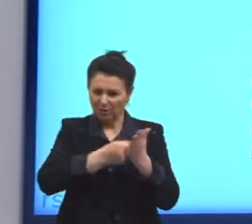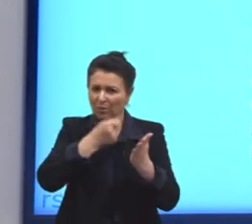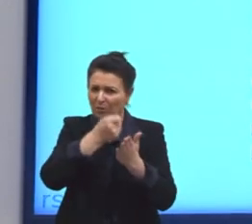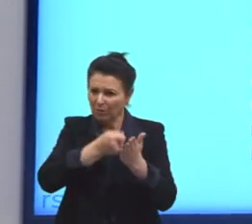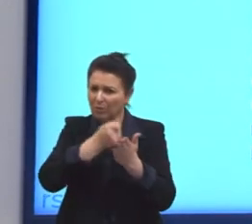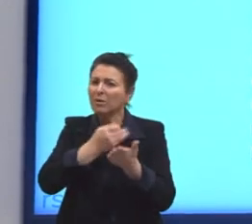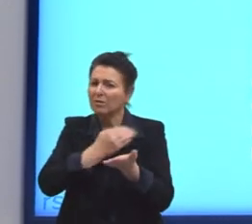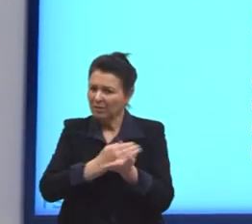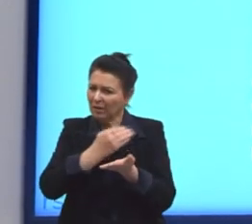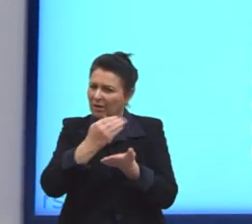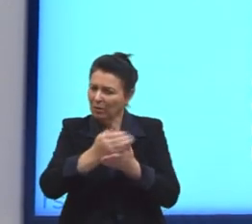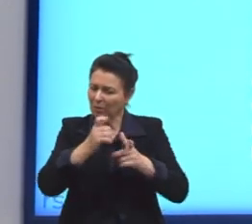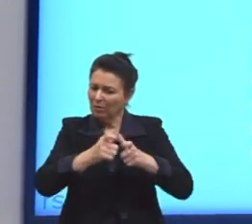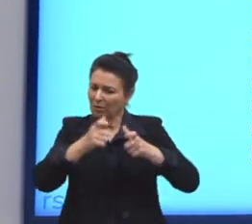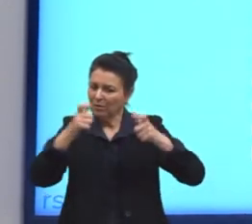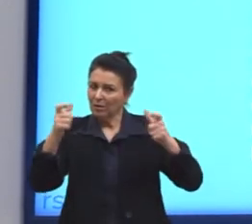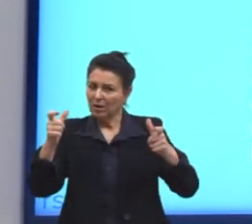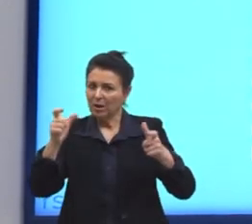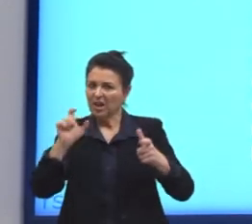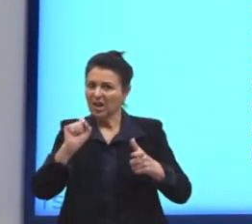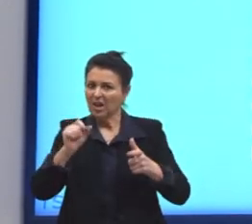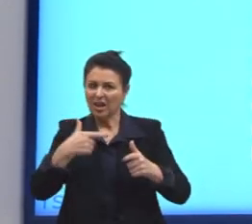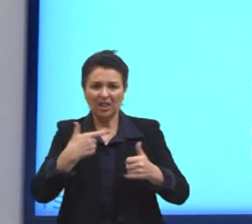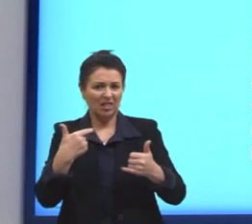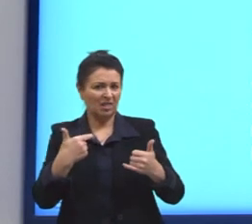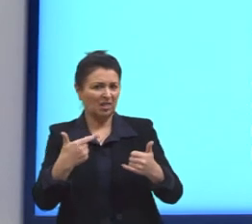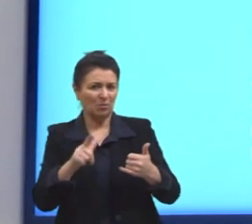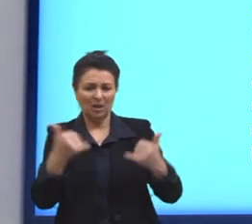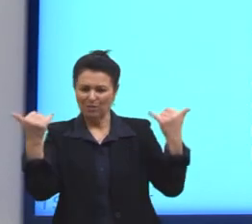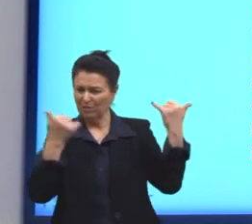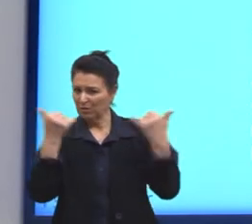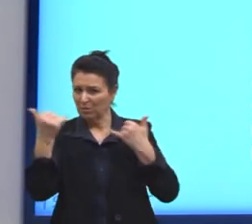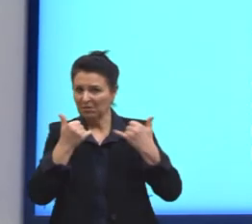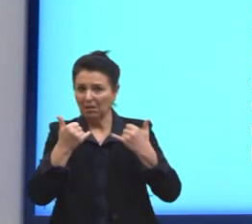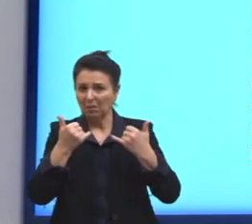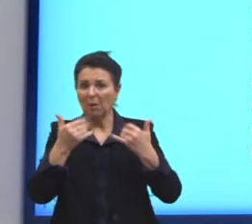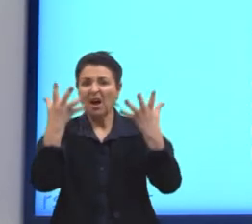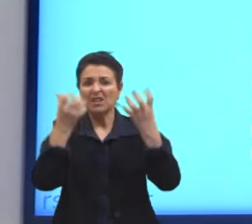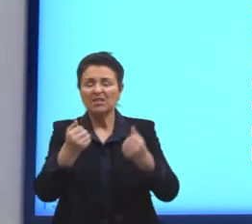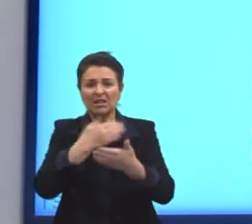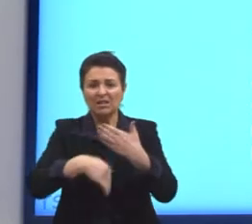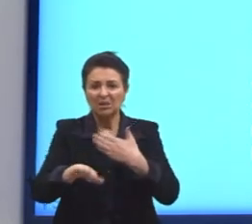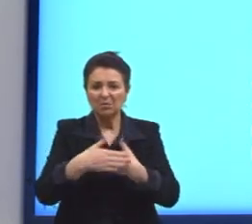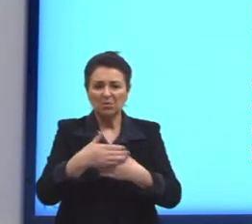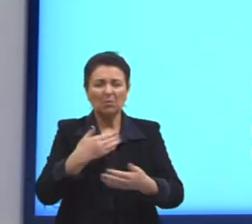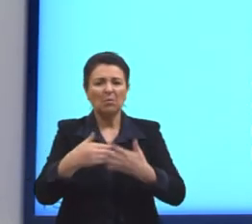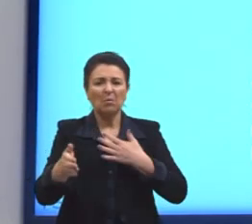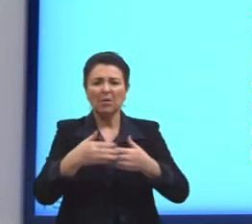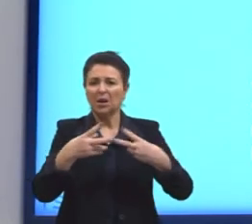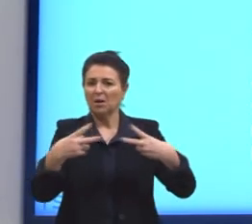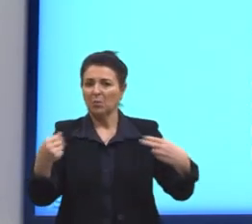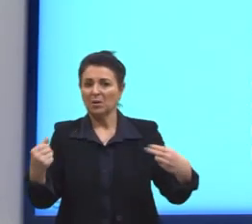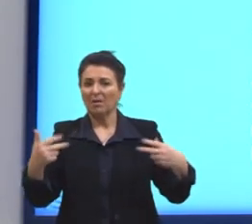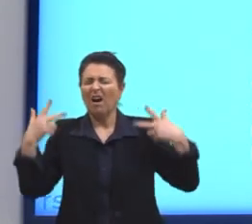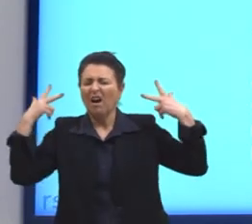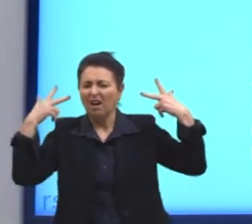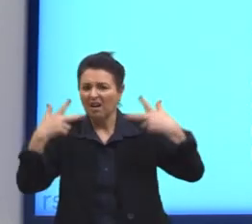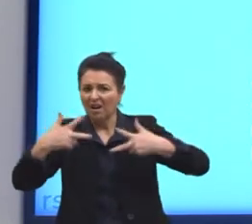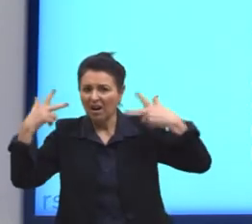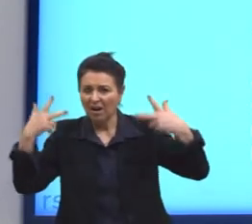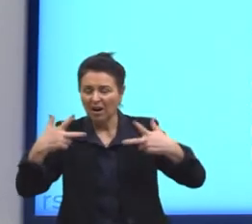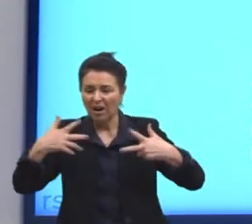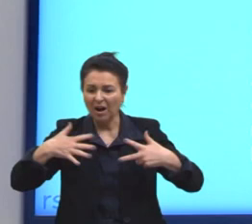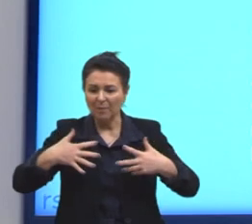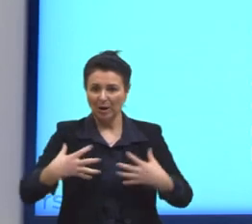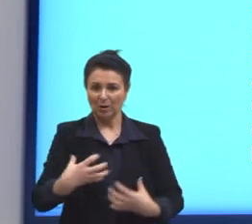forma. E quem não se informa, se conforma com qualquer reforma. O rap é a nossa plataforma de